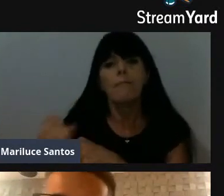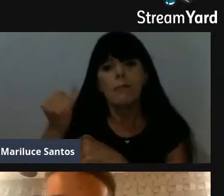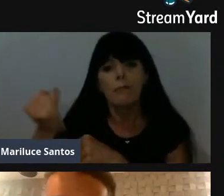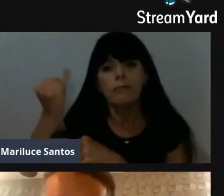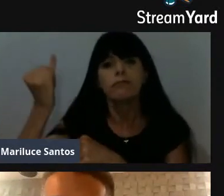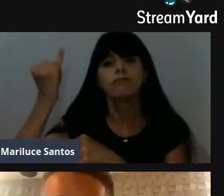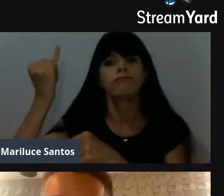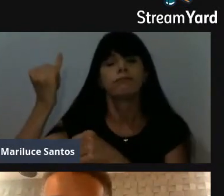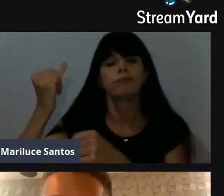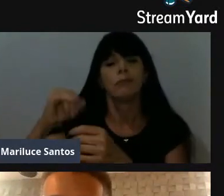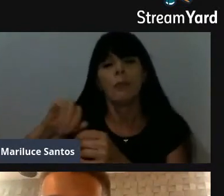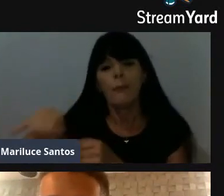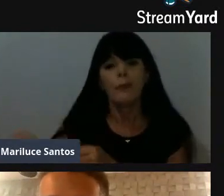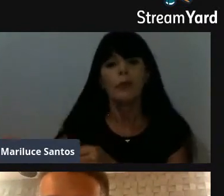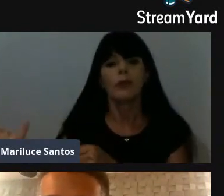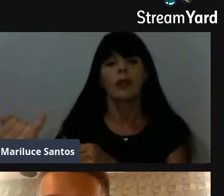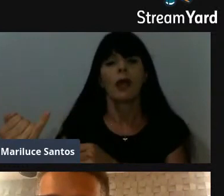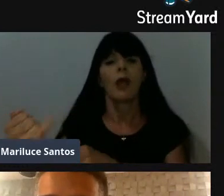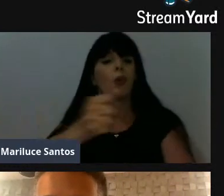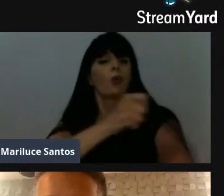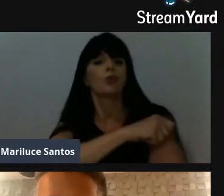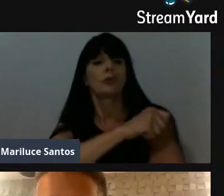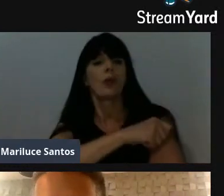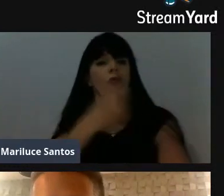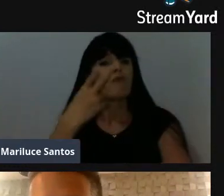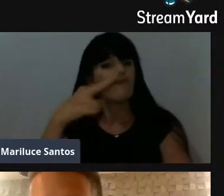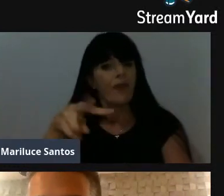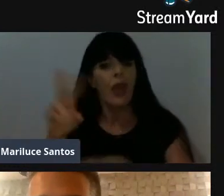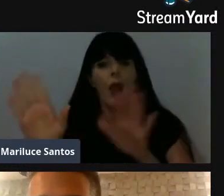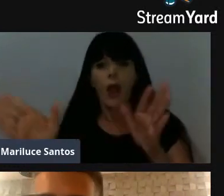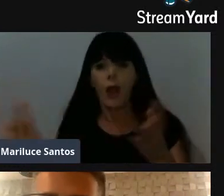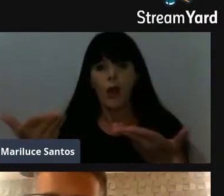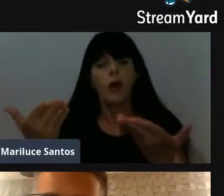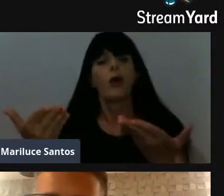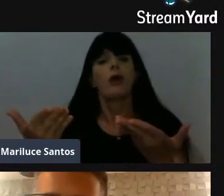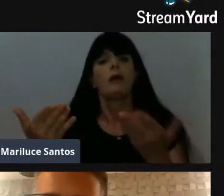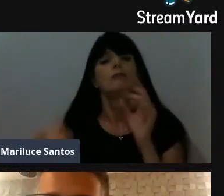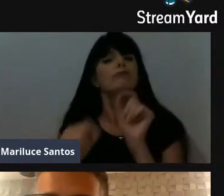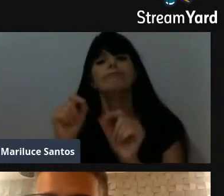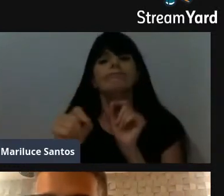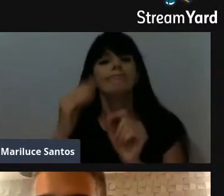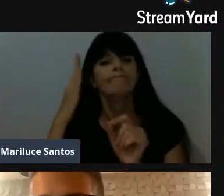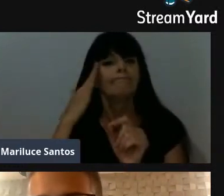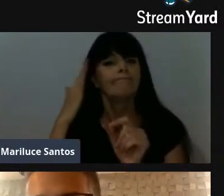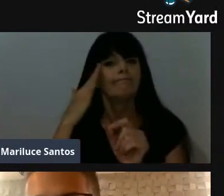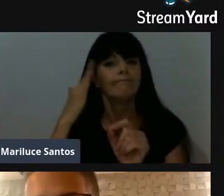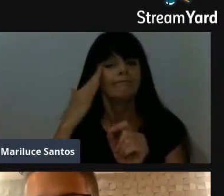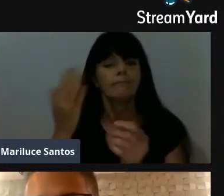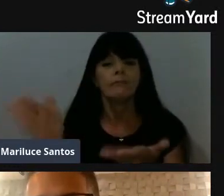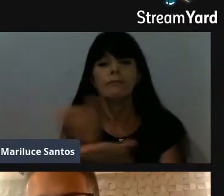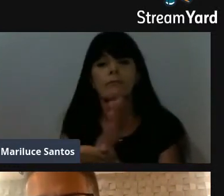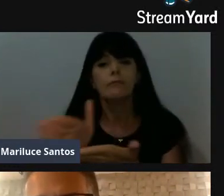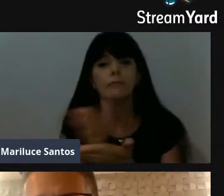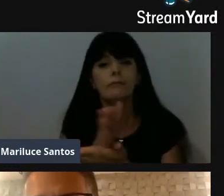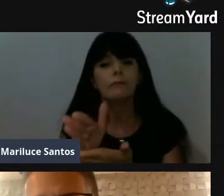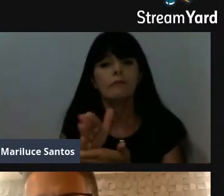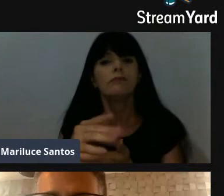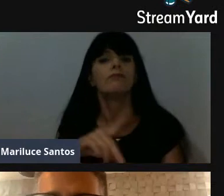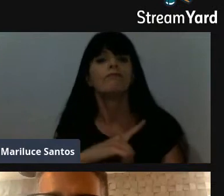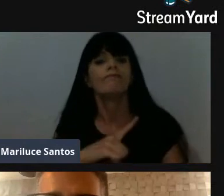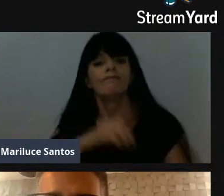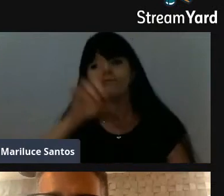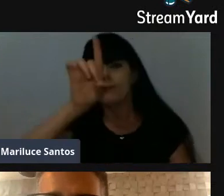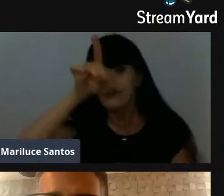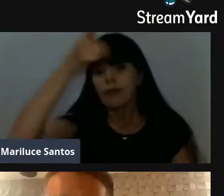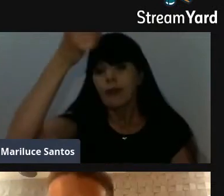Então, até os alunos que nos assistem nesse momento, quem sabe, não é algum de vocês que terão alguma ideia, algum